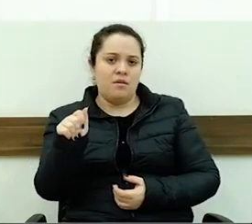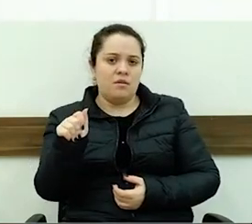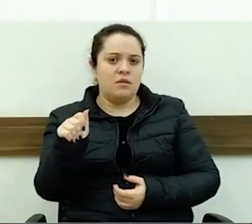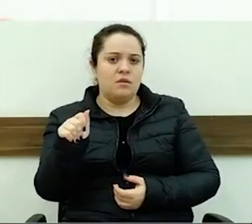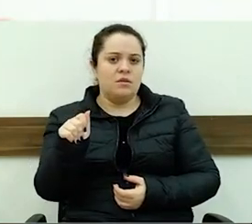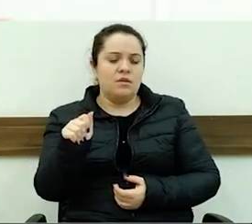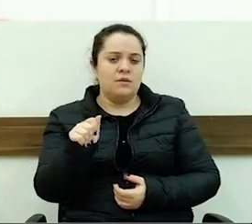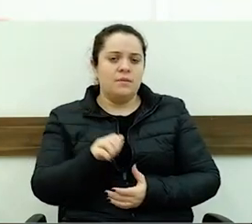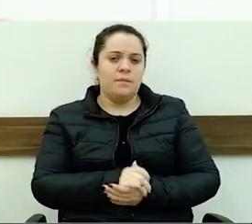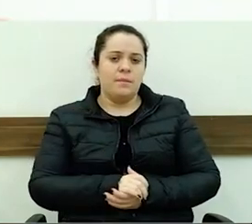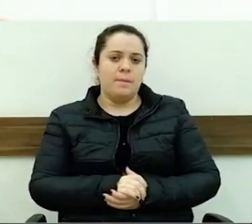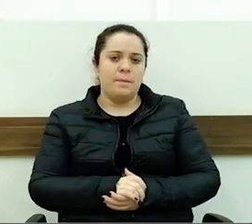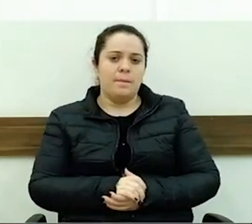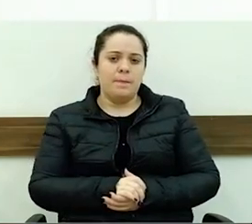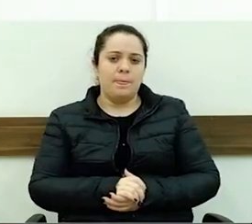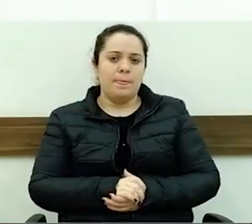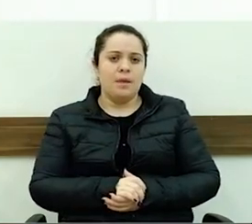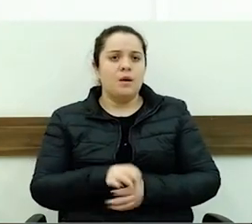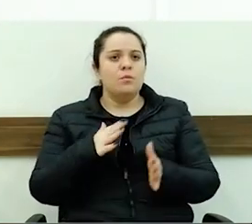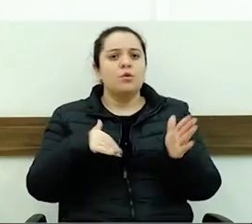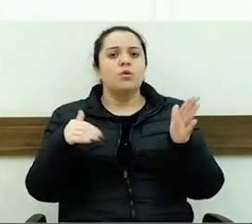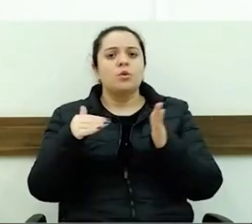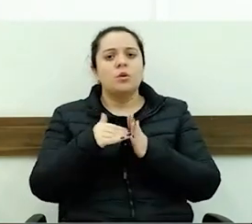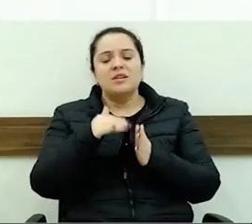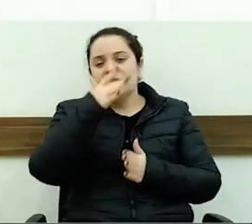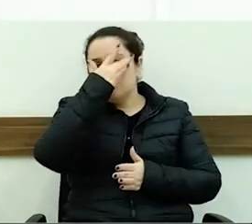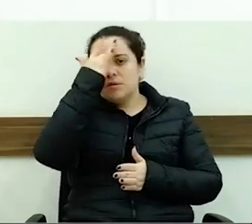as pessoas que estão com problemas